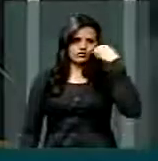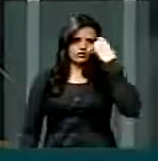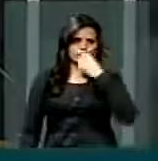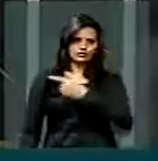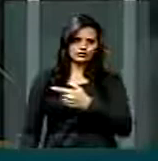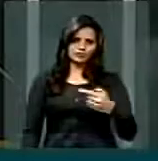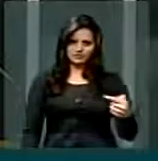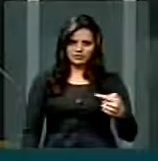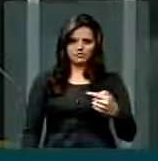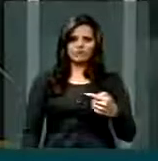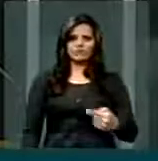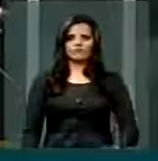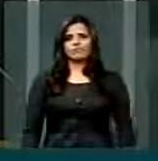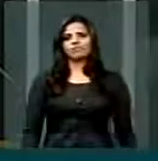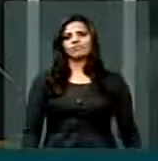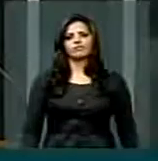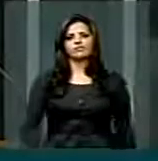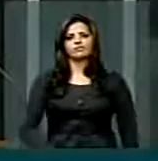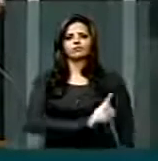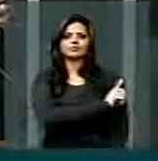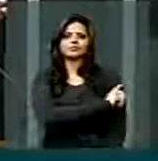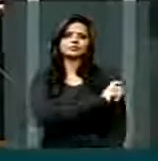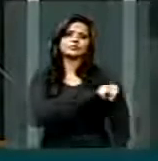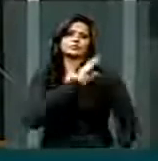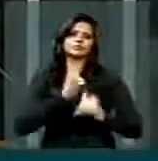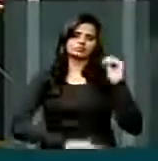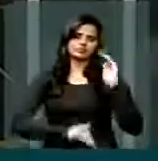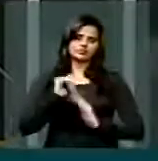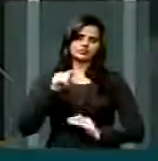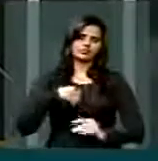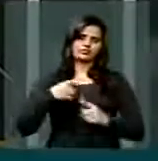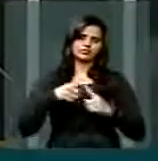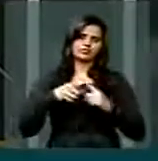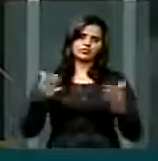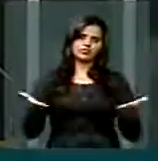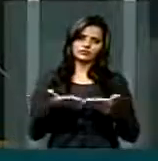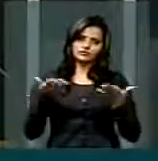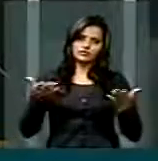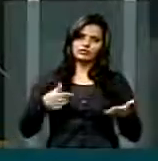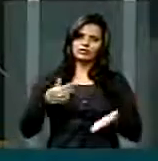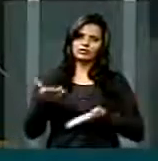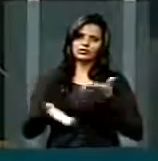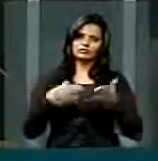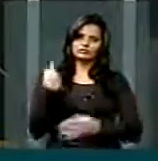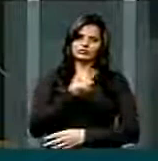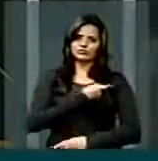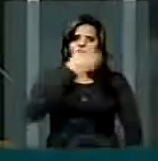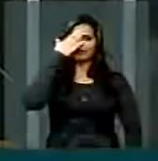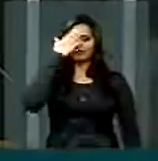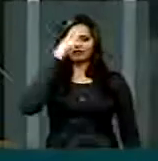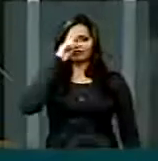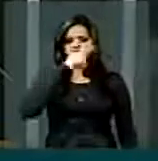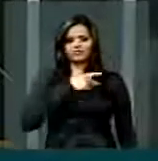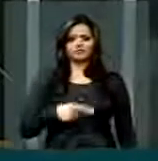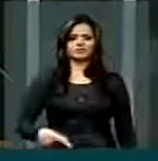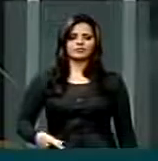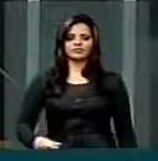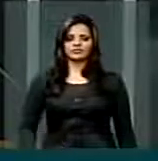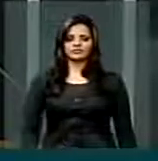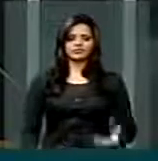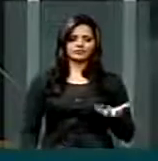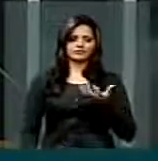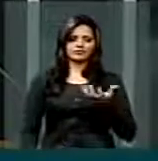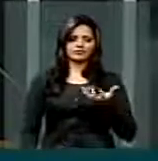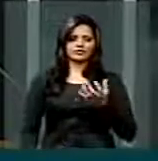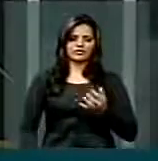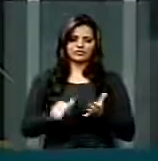para a questão dos nossos enfermeiros e enfermeiras, que são aqueles que atendem o nosso povo. Então, muito obrigado, senhor presidente. Gostaria